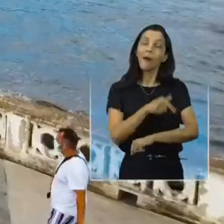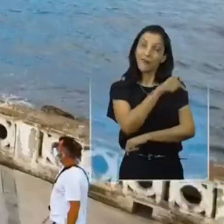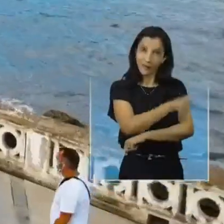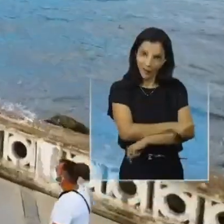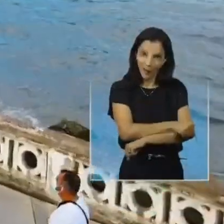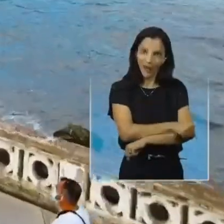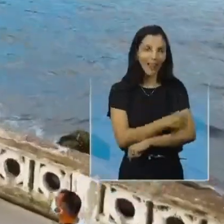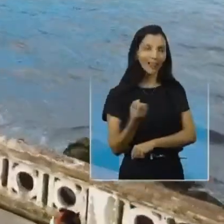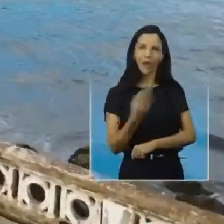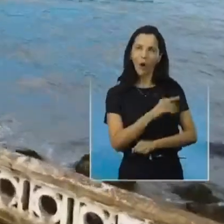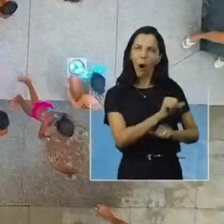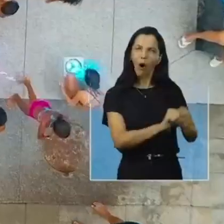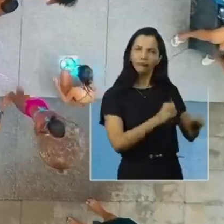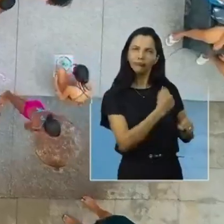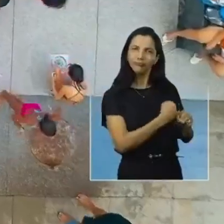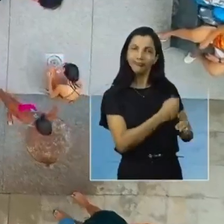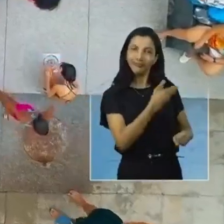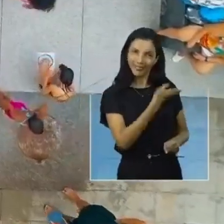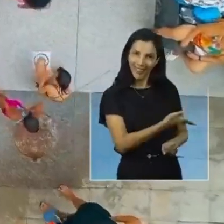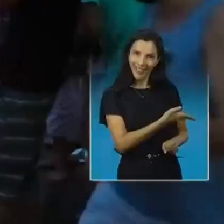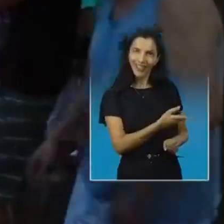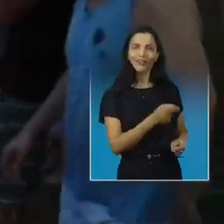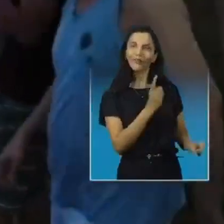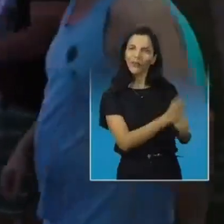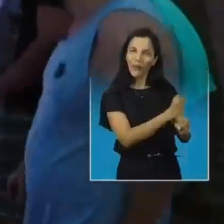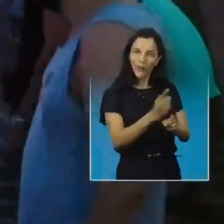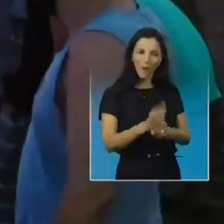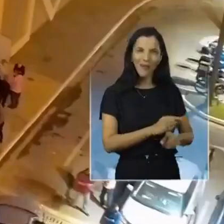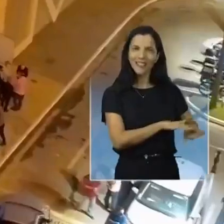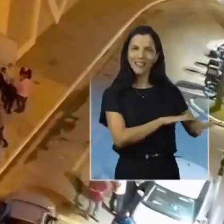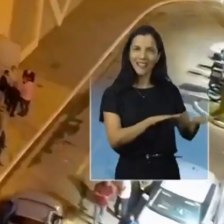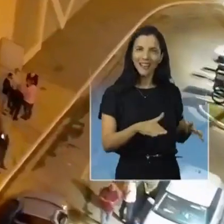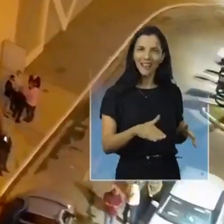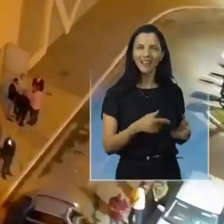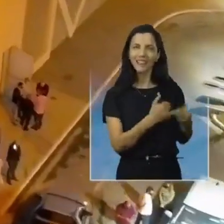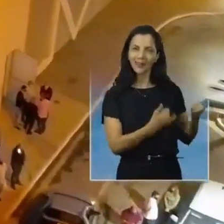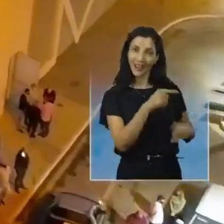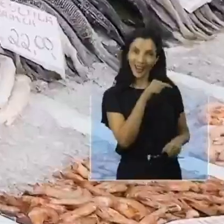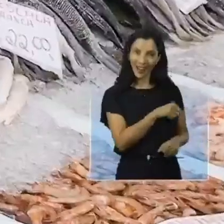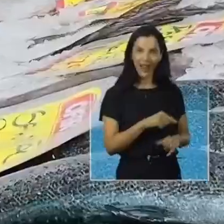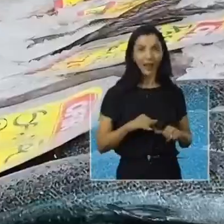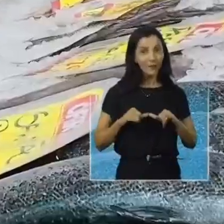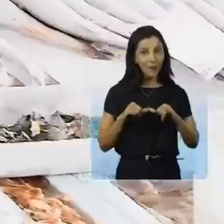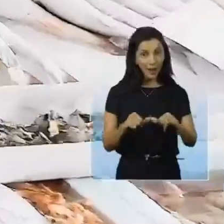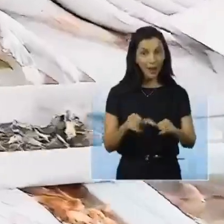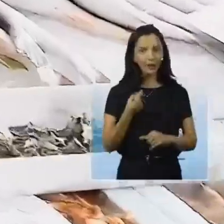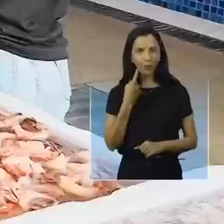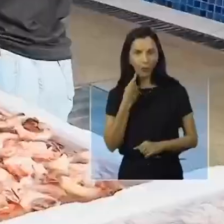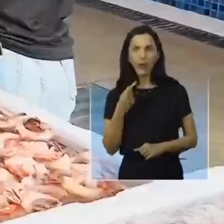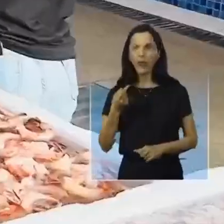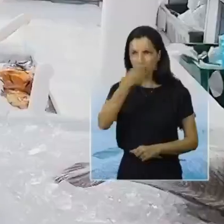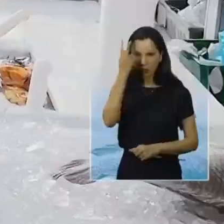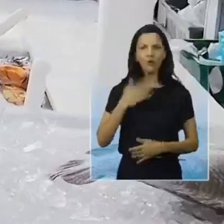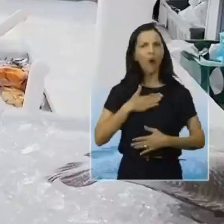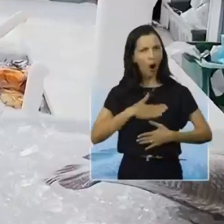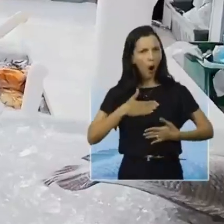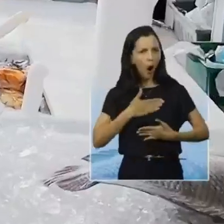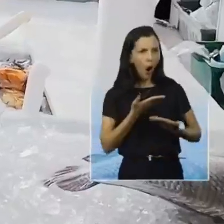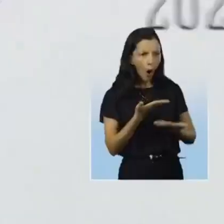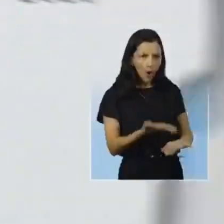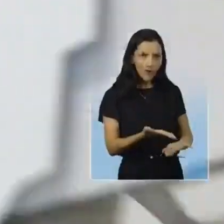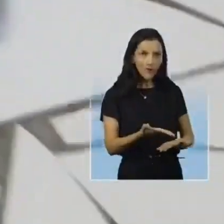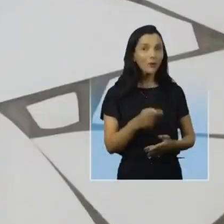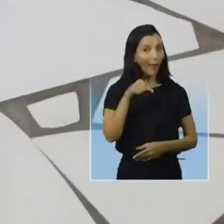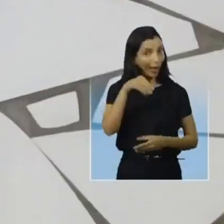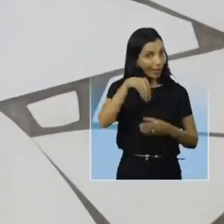nova, virou ponto de encontro e lugar de diversão para a criançada. O novo mercado de peixes agradou comerciantes e clientes